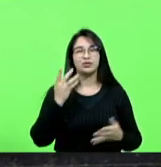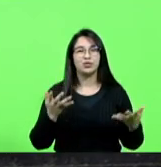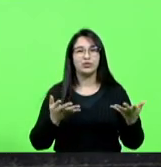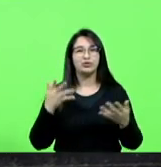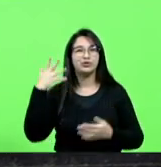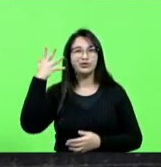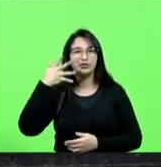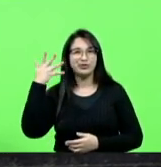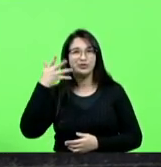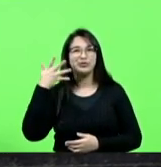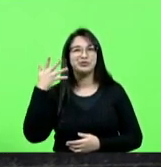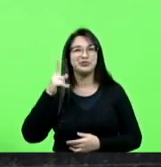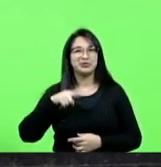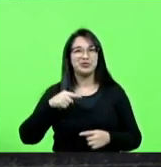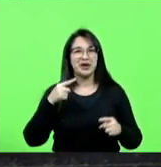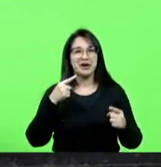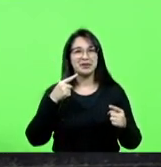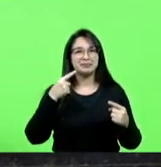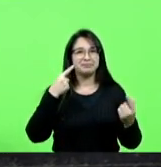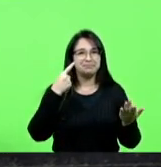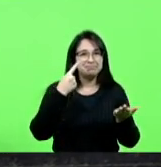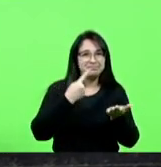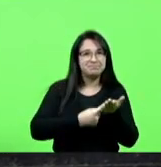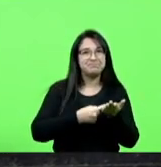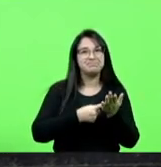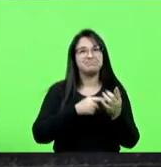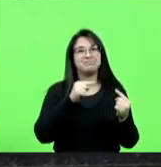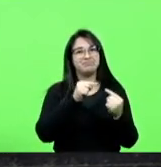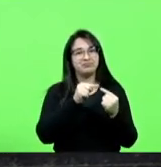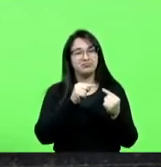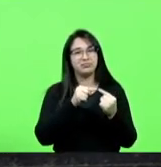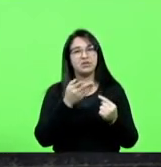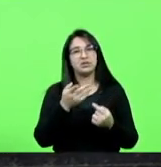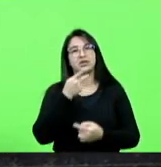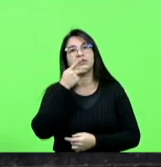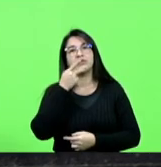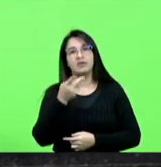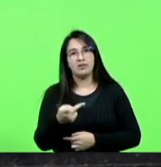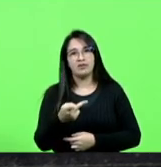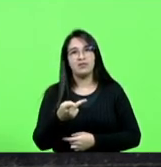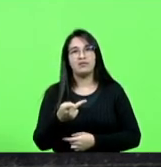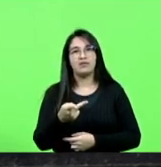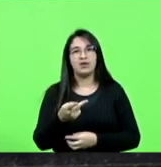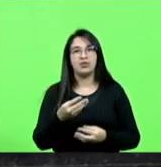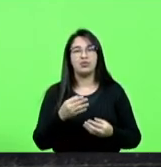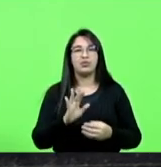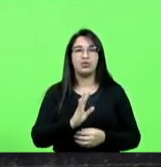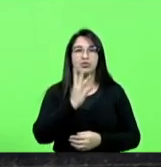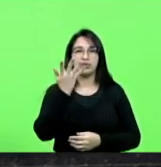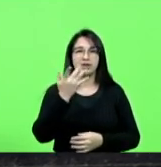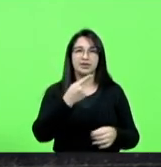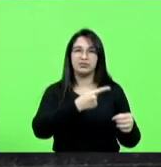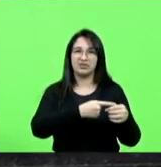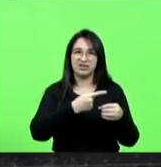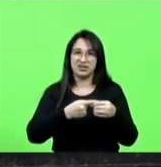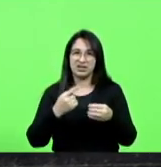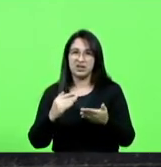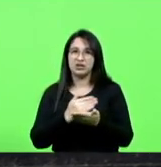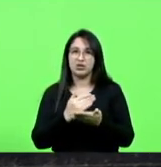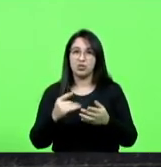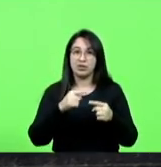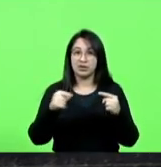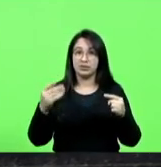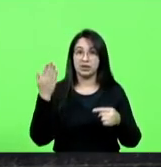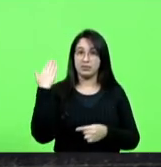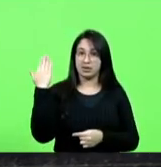combinado mas não foi vossa excelência se manifestou sobre a tragédia nas cidades eu na semana passada fiz